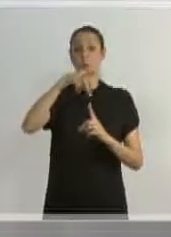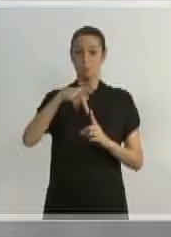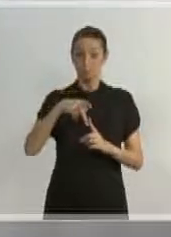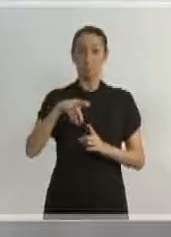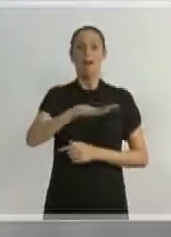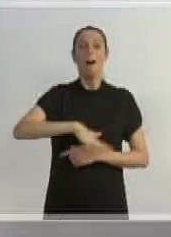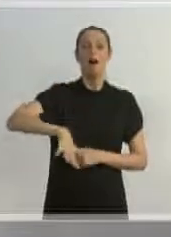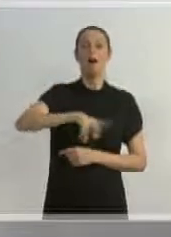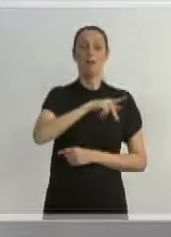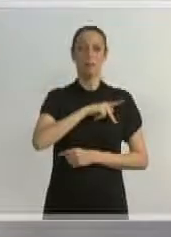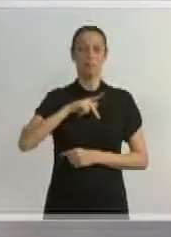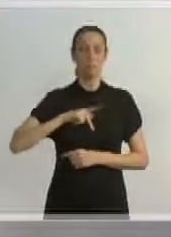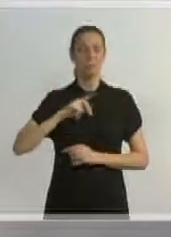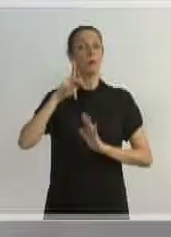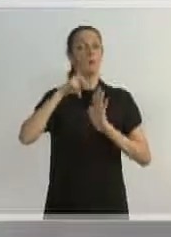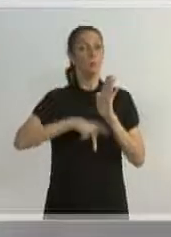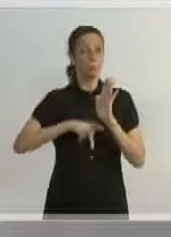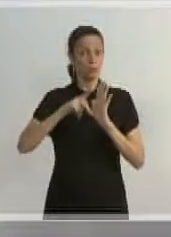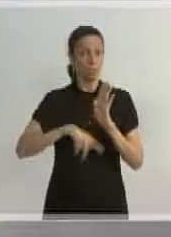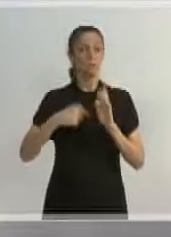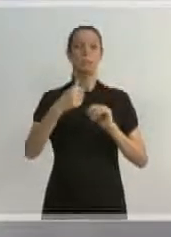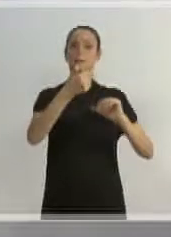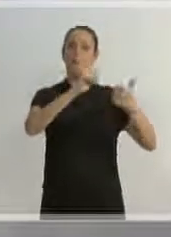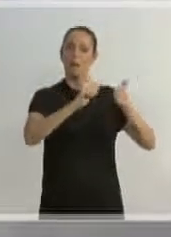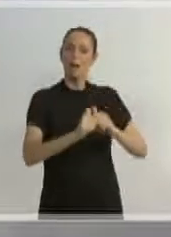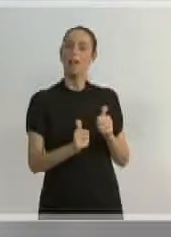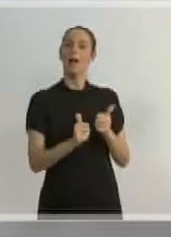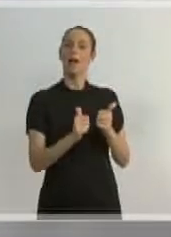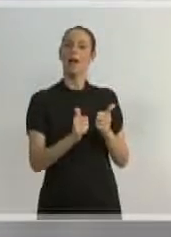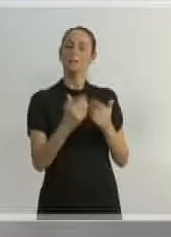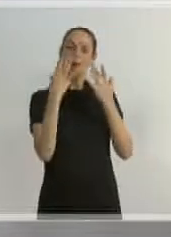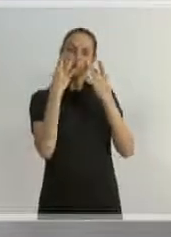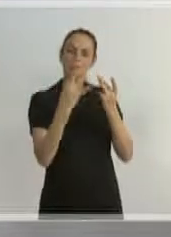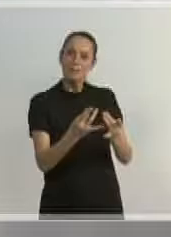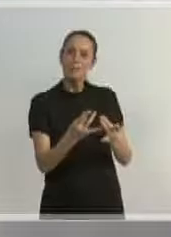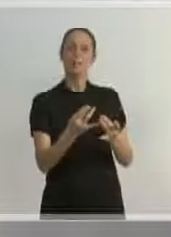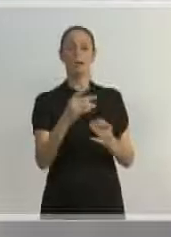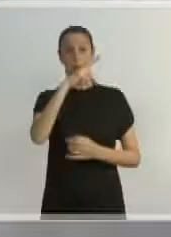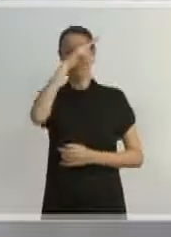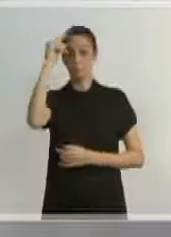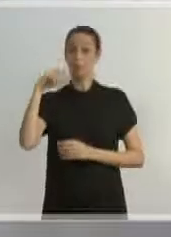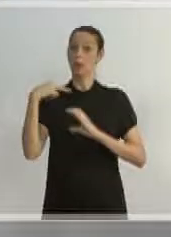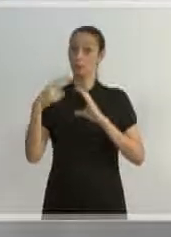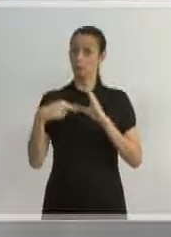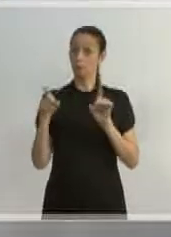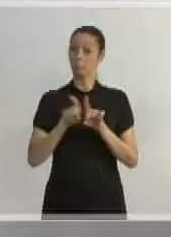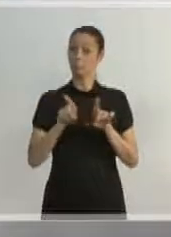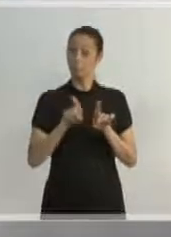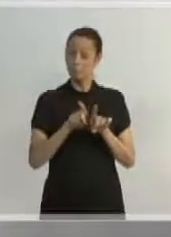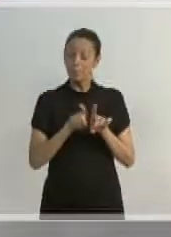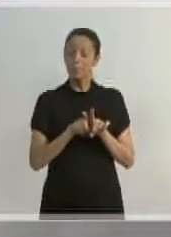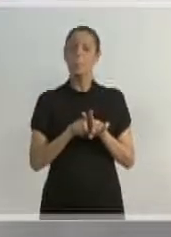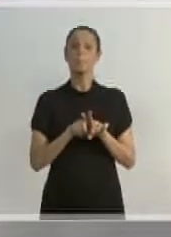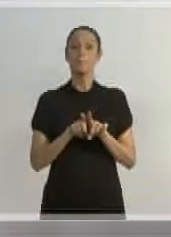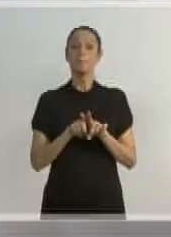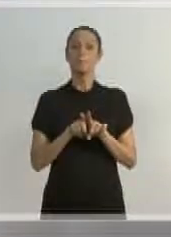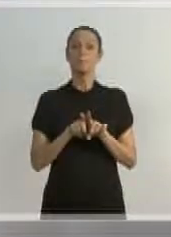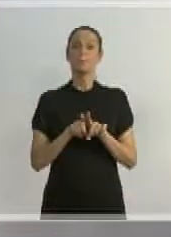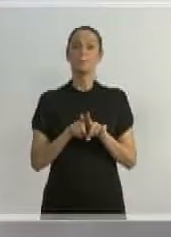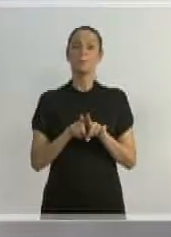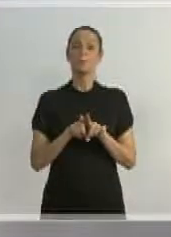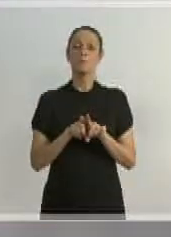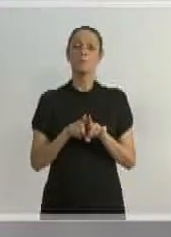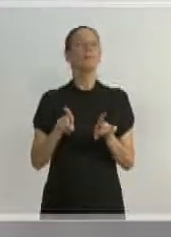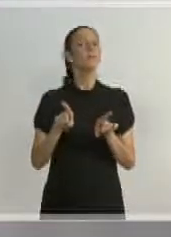esfera pública. E acho que um projeto que tem que ser avaliado com muito carinho por nós e pelo executivo da cidade. Gostaria também de fazer referência